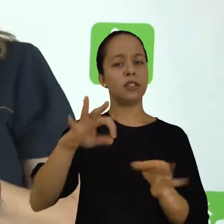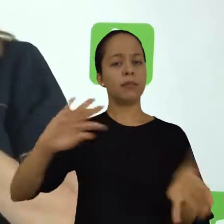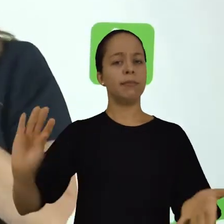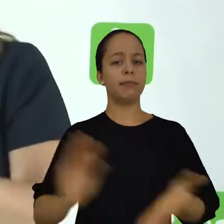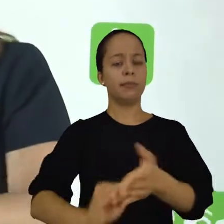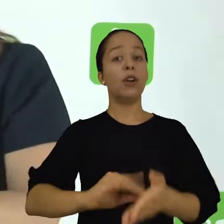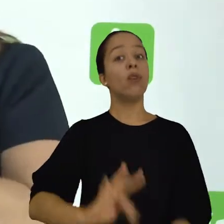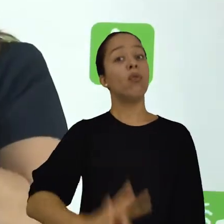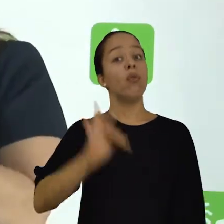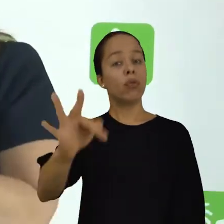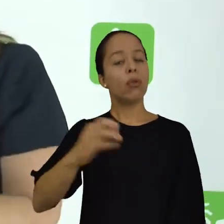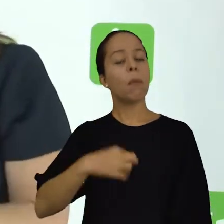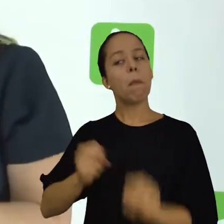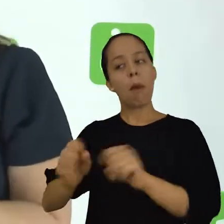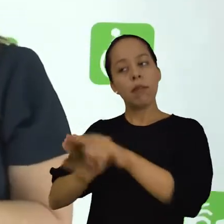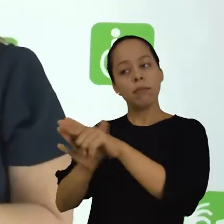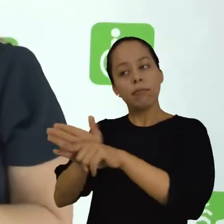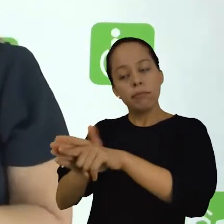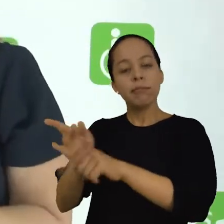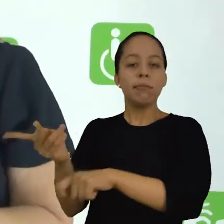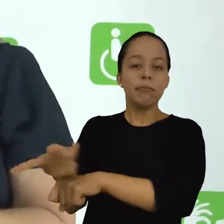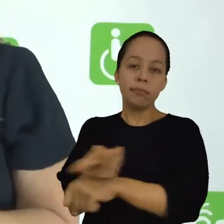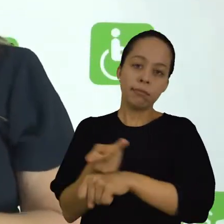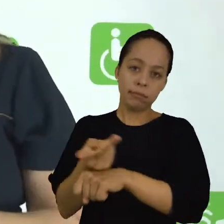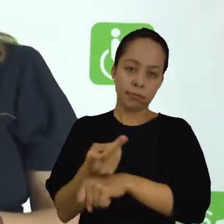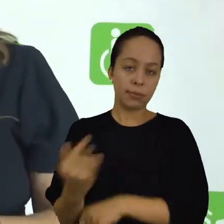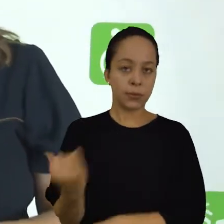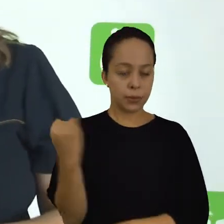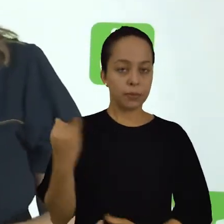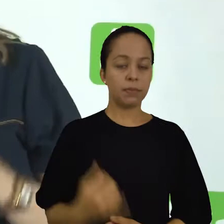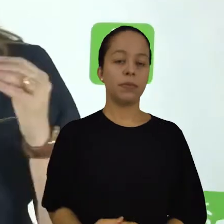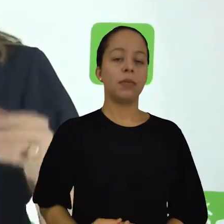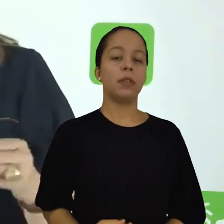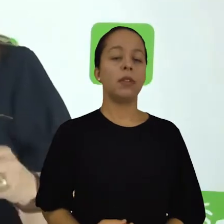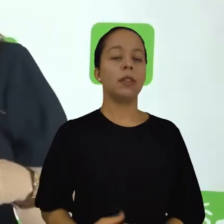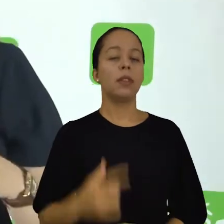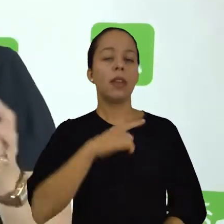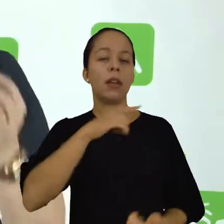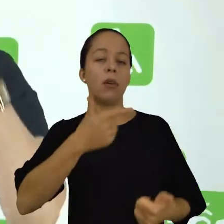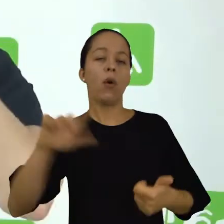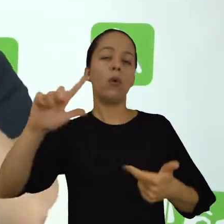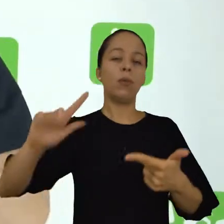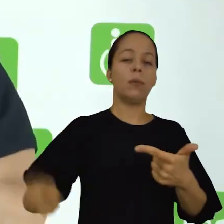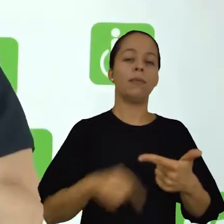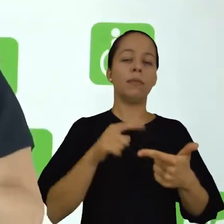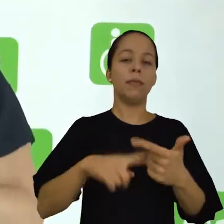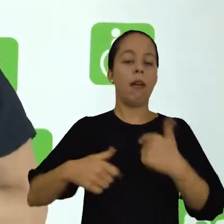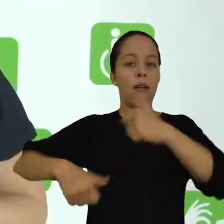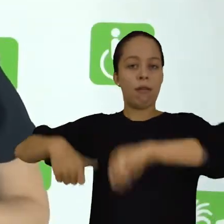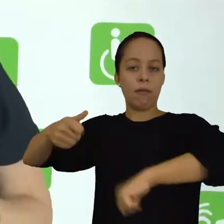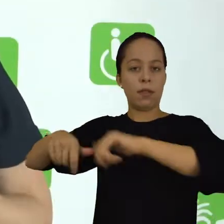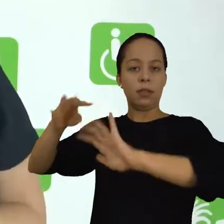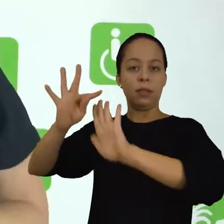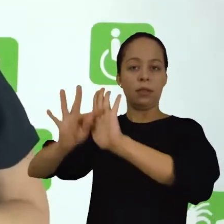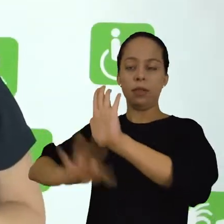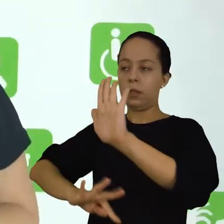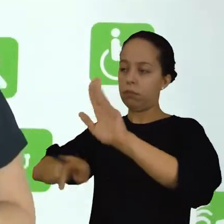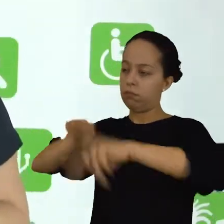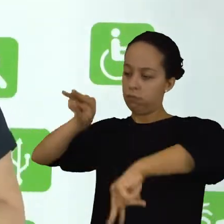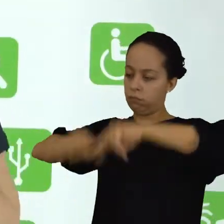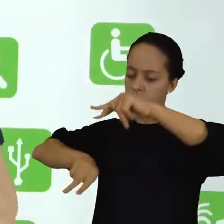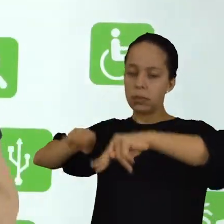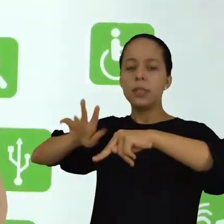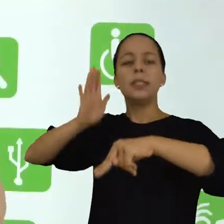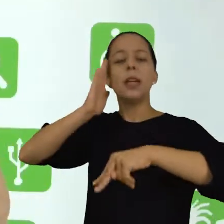para possível consulta posterior. Uma outra dimensão é a análise textual. é importante que você